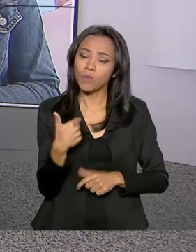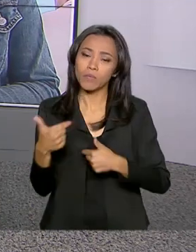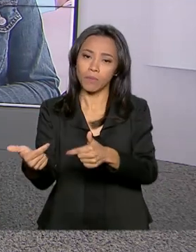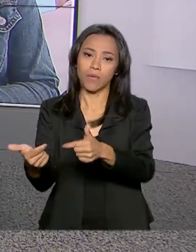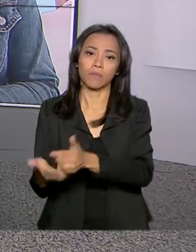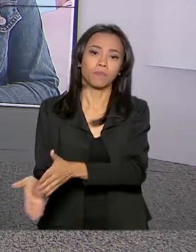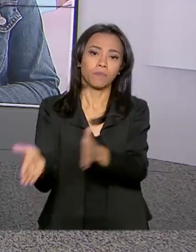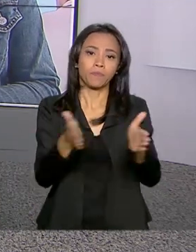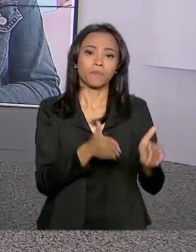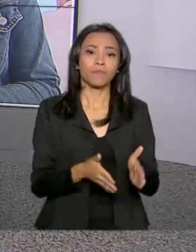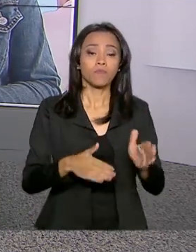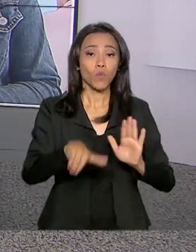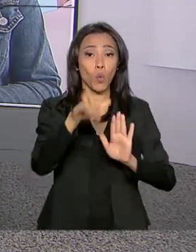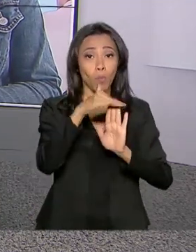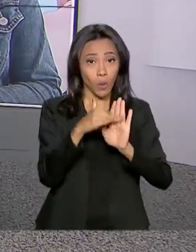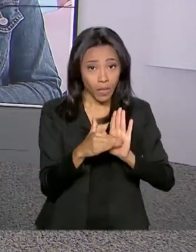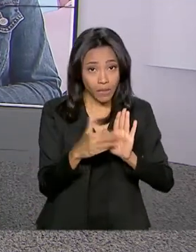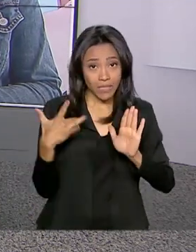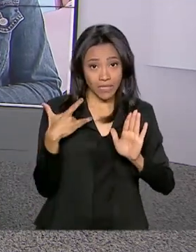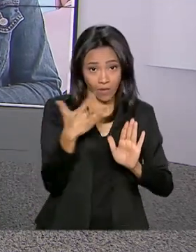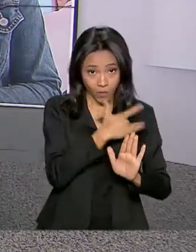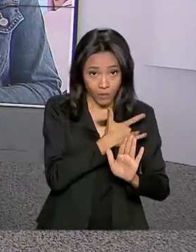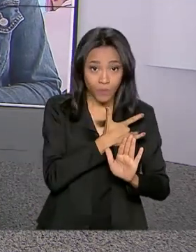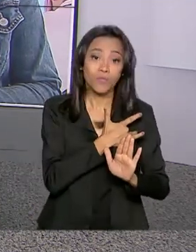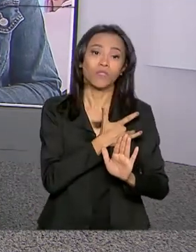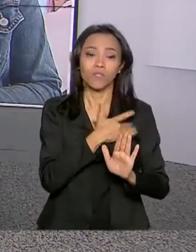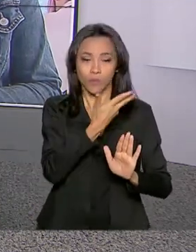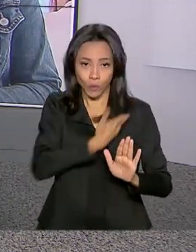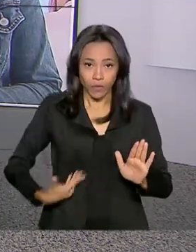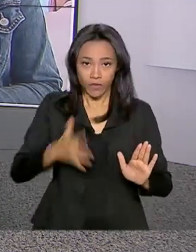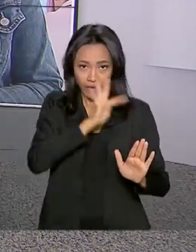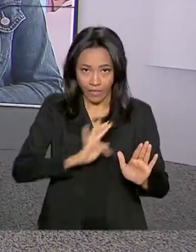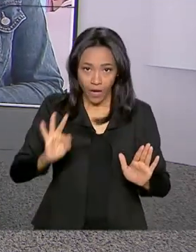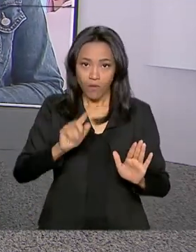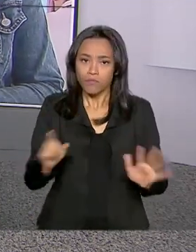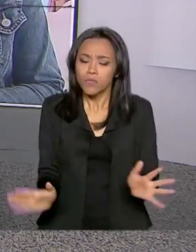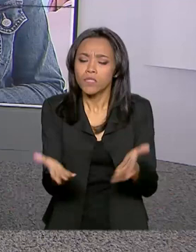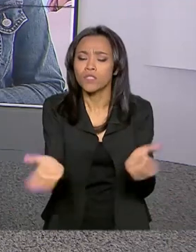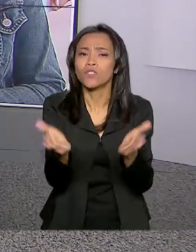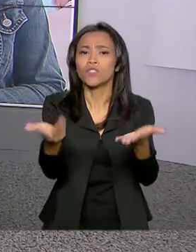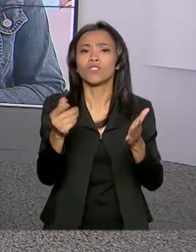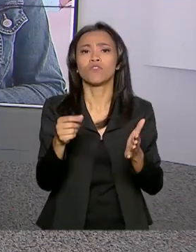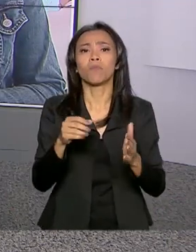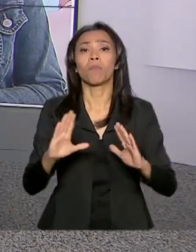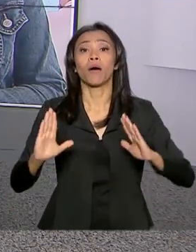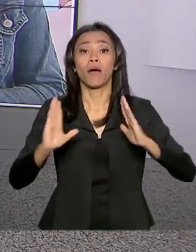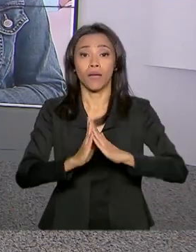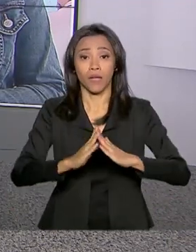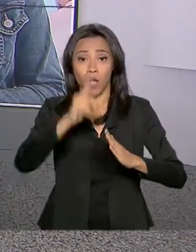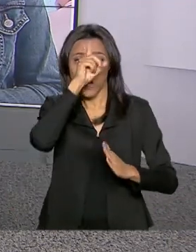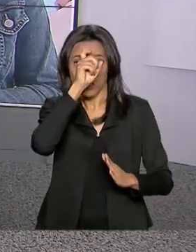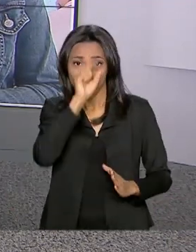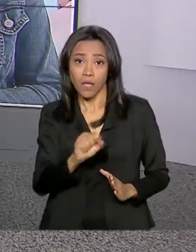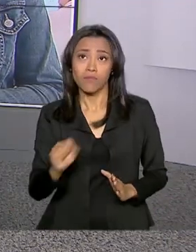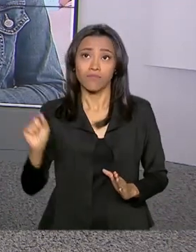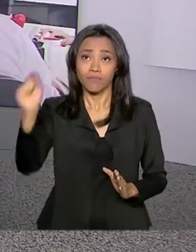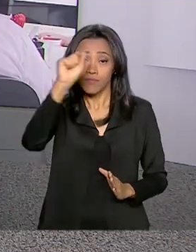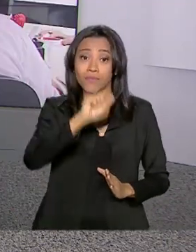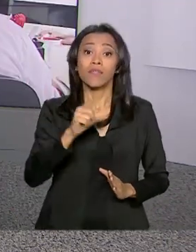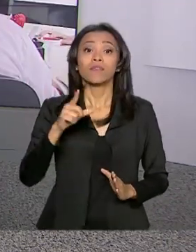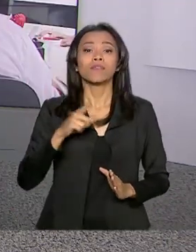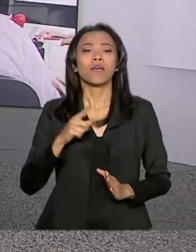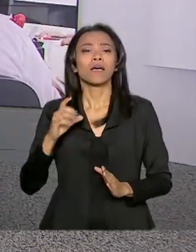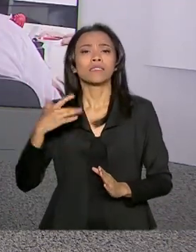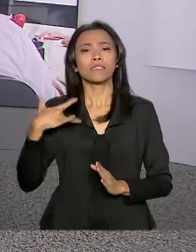O programa Saúde na Hora já está em funcionamento e oferece incentivo financeiro para unidades de saúde da família que ampliarem o horário de